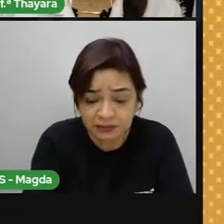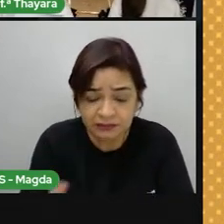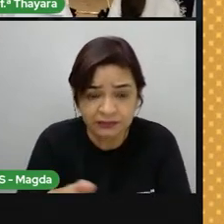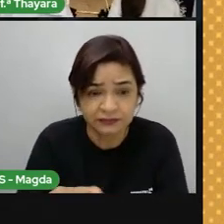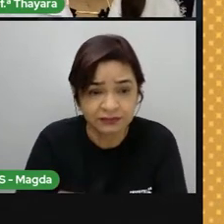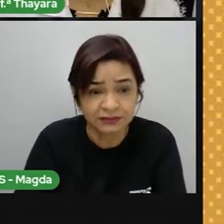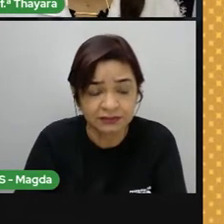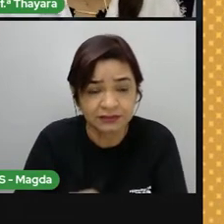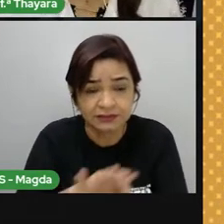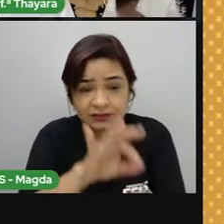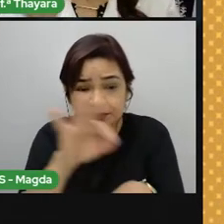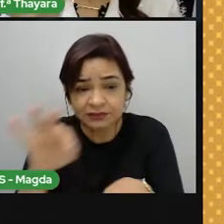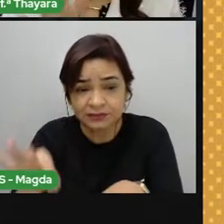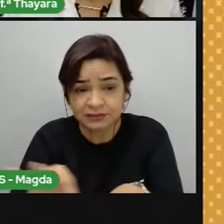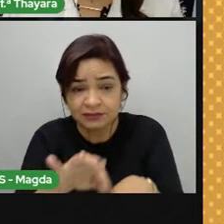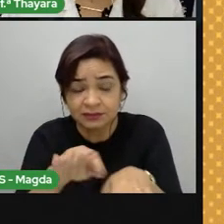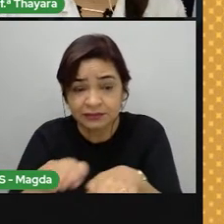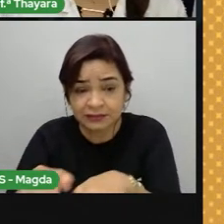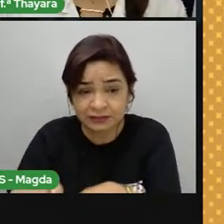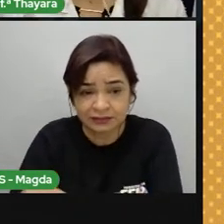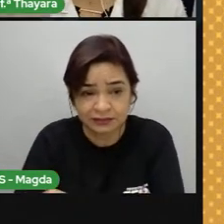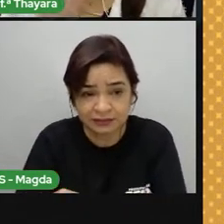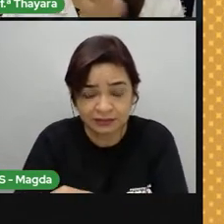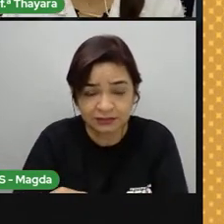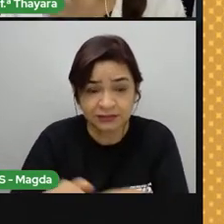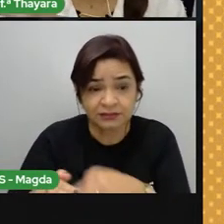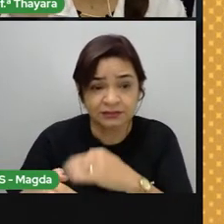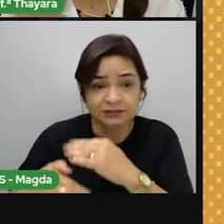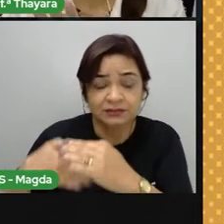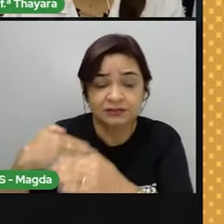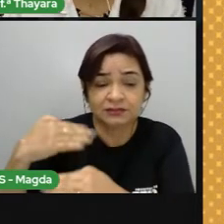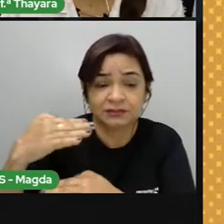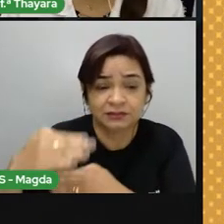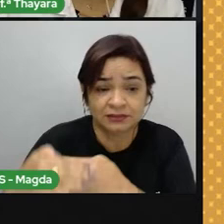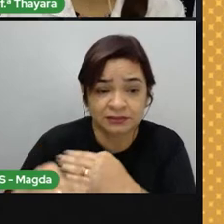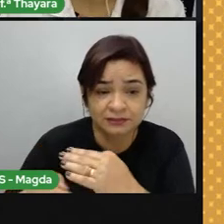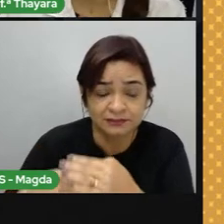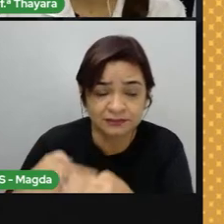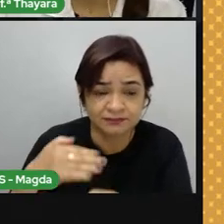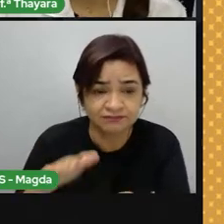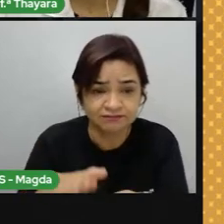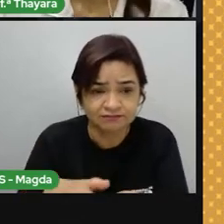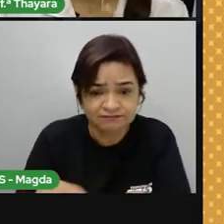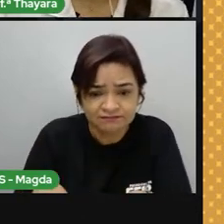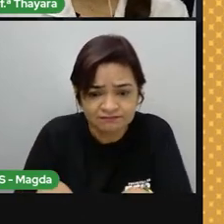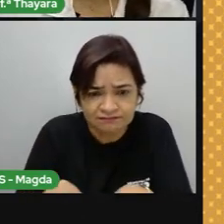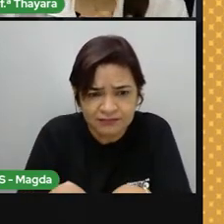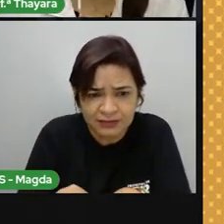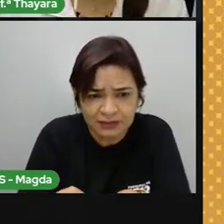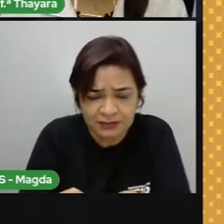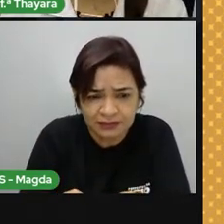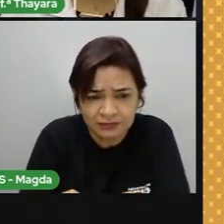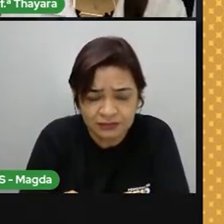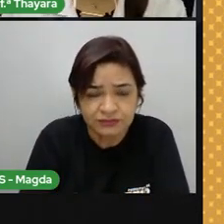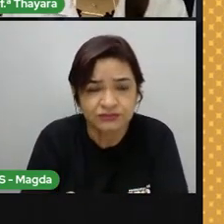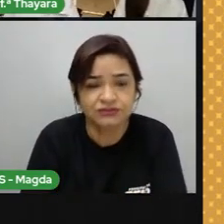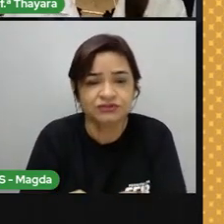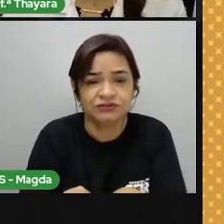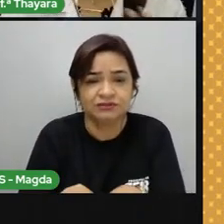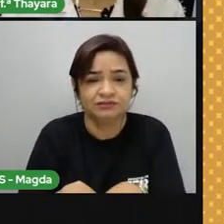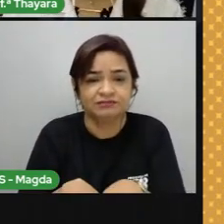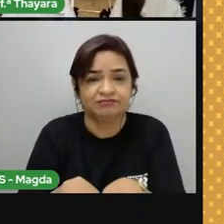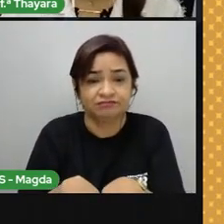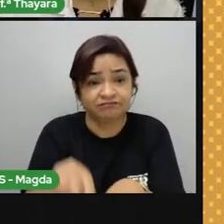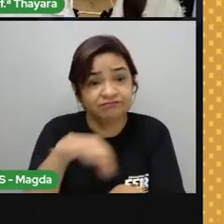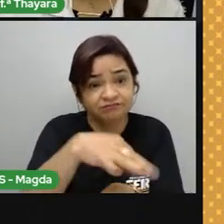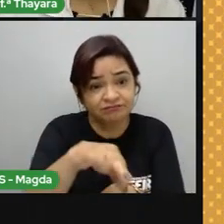preservado. Então, com o passar do tempo, com a pressão, ela vai ficar ali compactada e forma o que a gente chama no nosso dia a